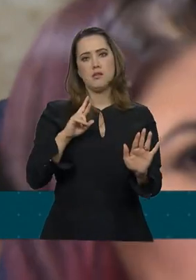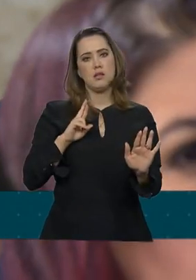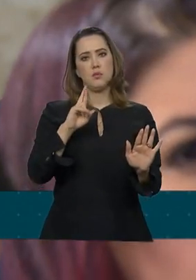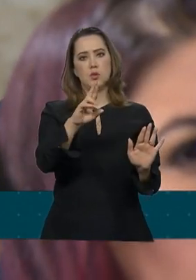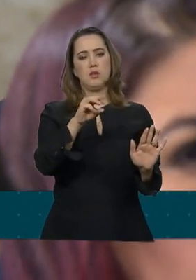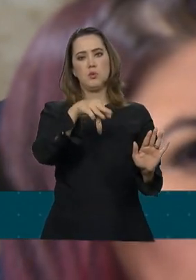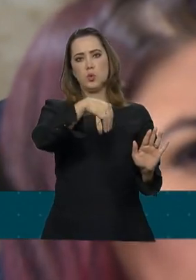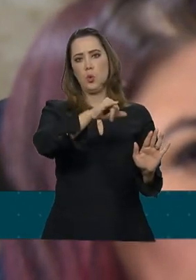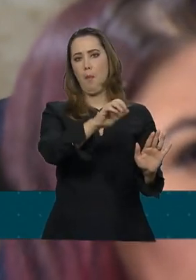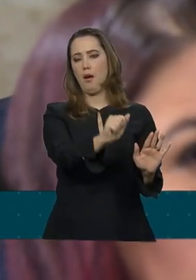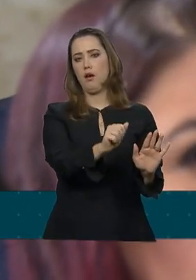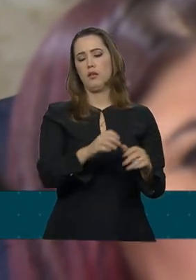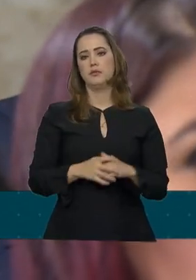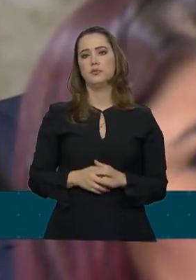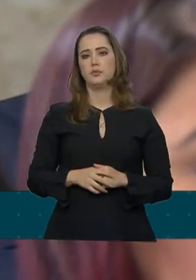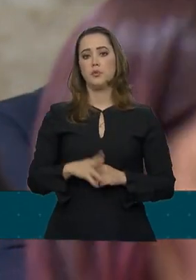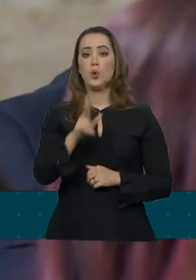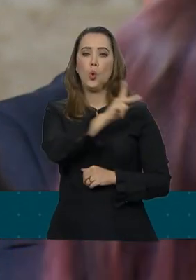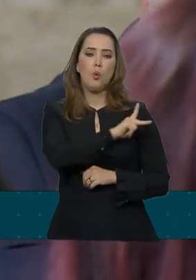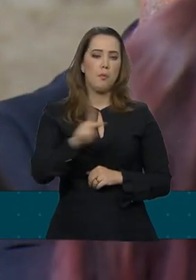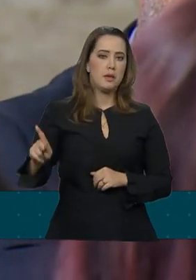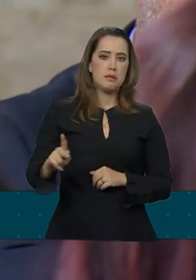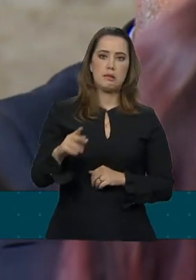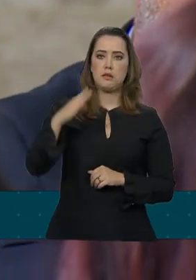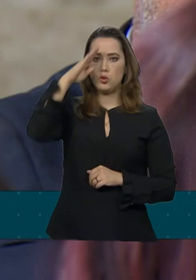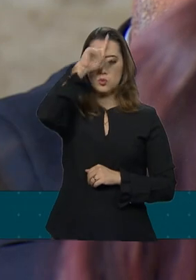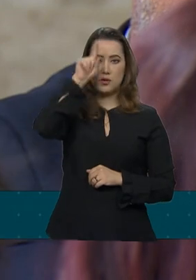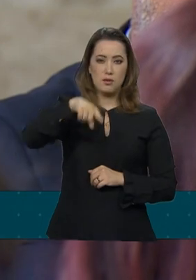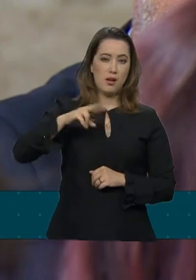O presidente é presidente de todos os brasileiros.